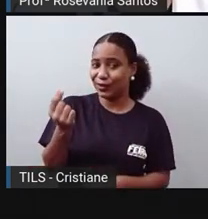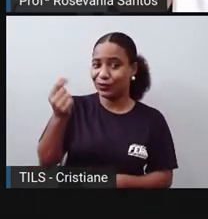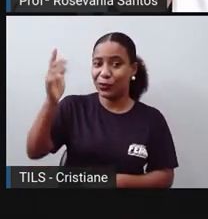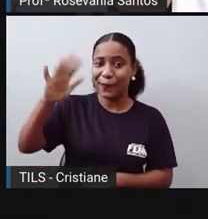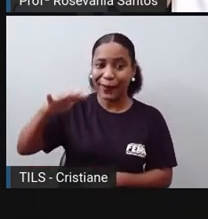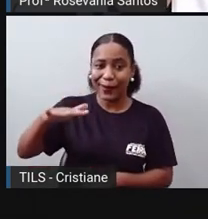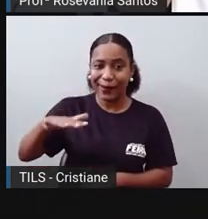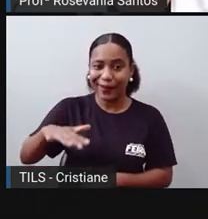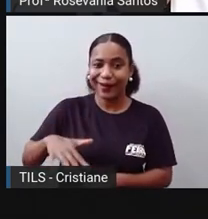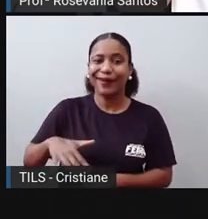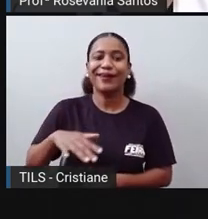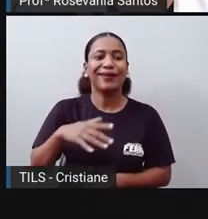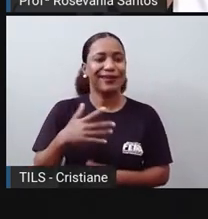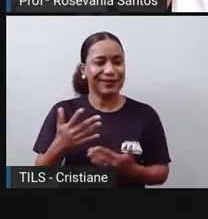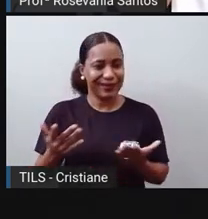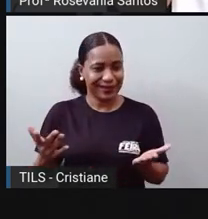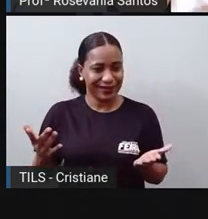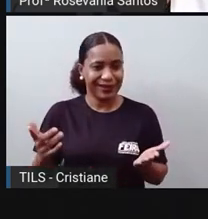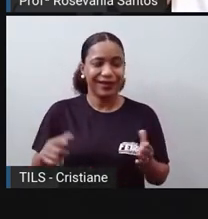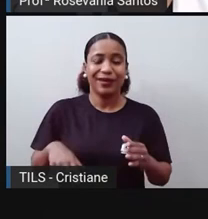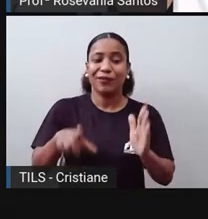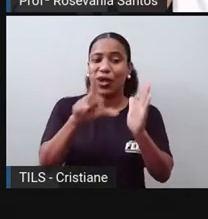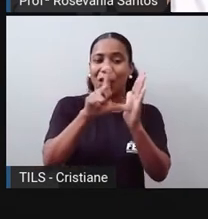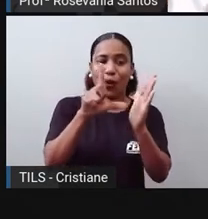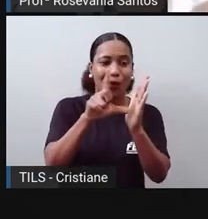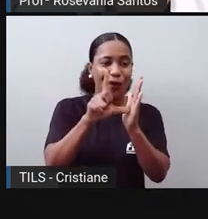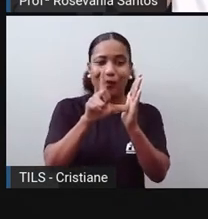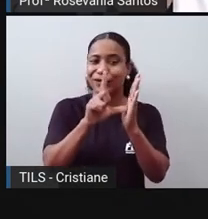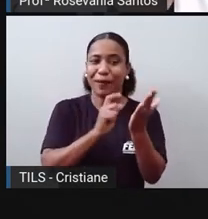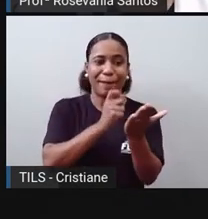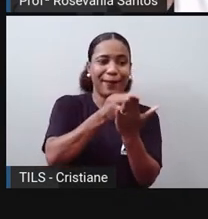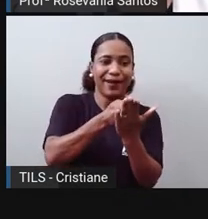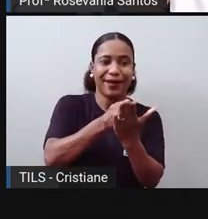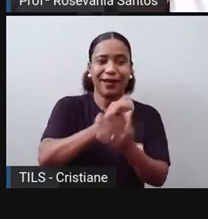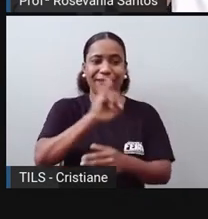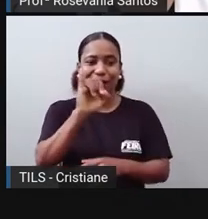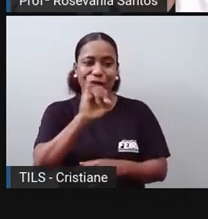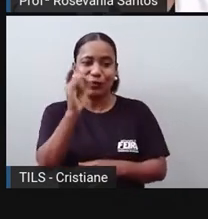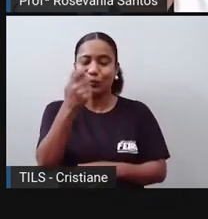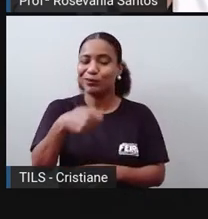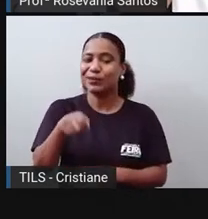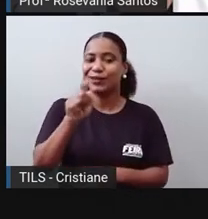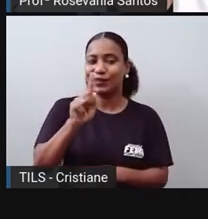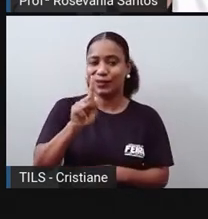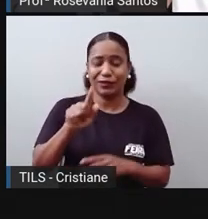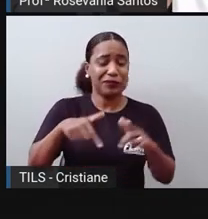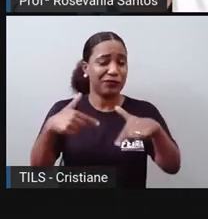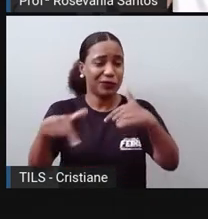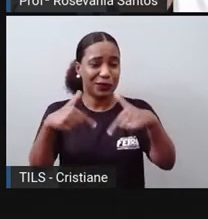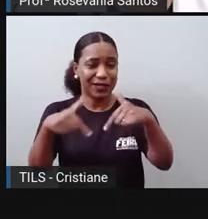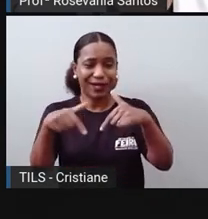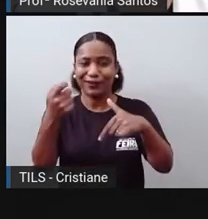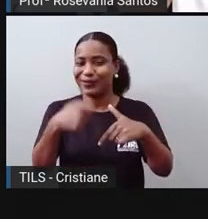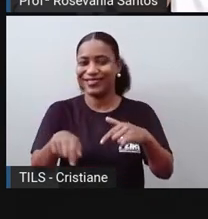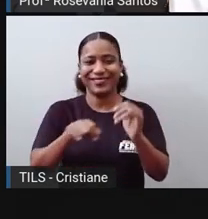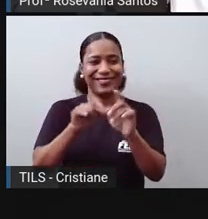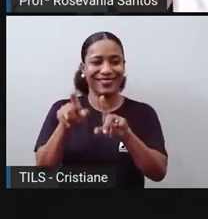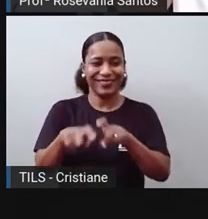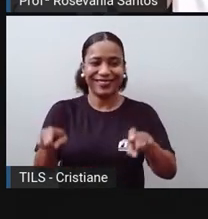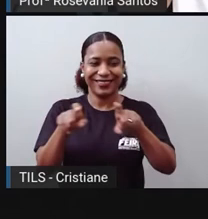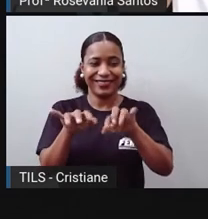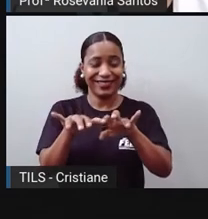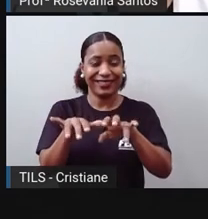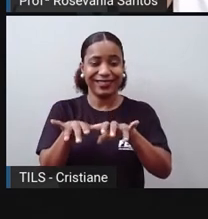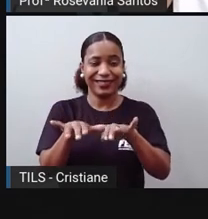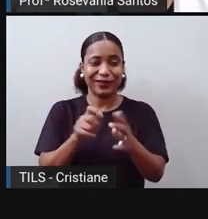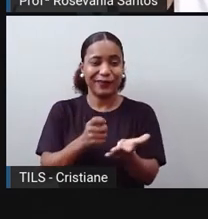barato, porque não tem a loja no espaço físico pagando imposto, pagando funcionário, pagando uma série de coisas, né, água, luz, telefone, essas